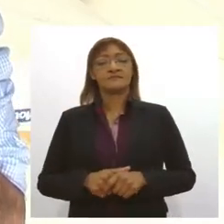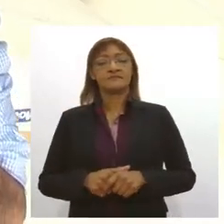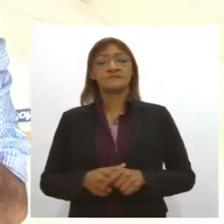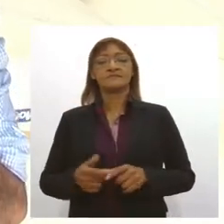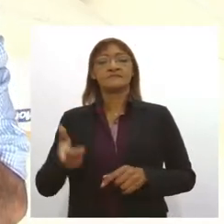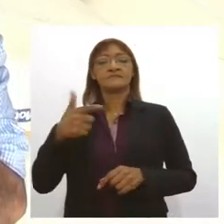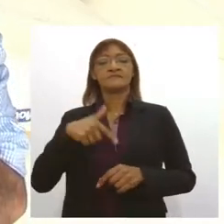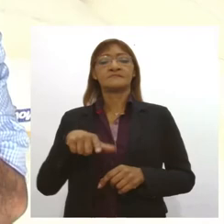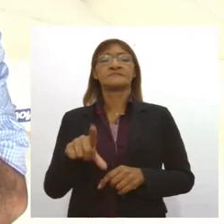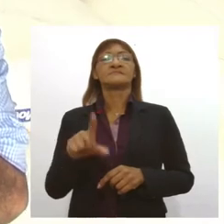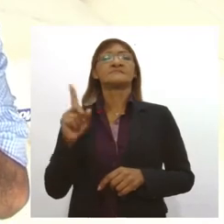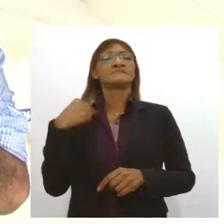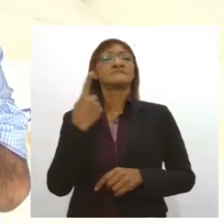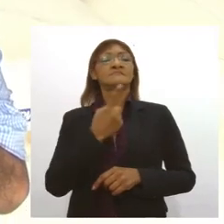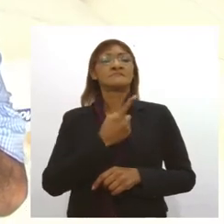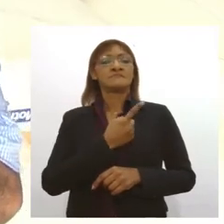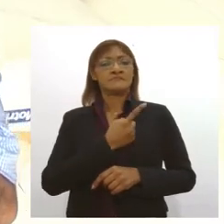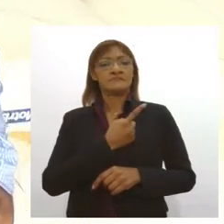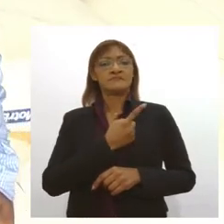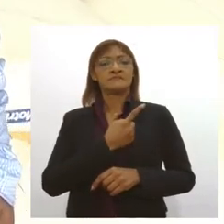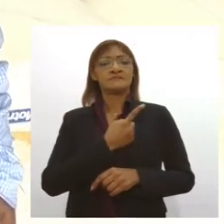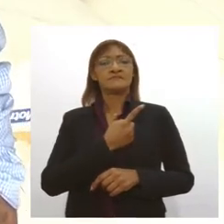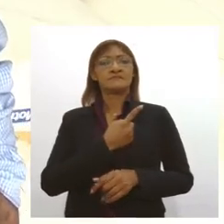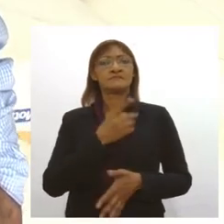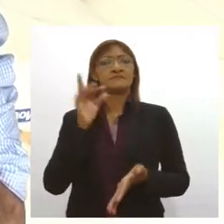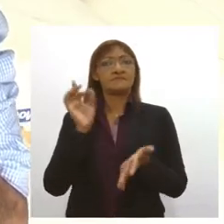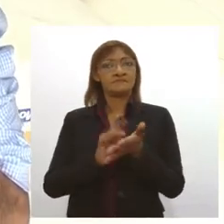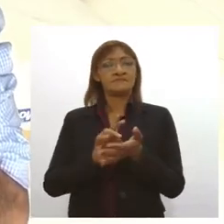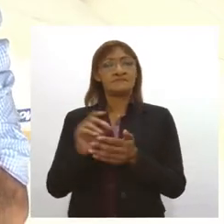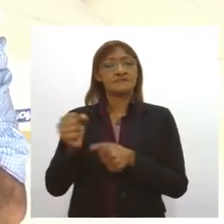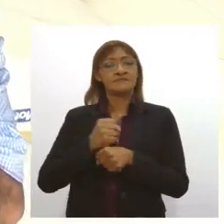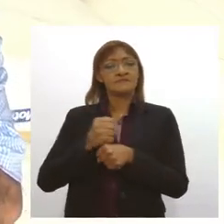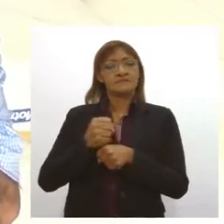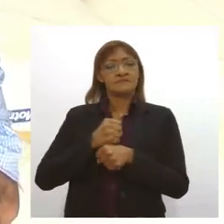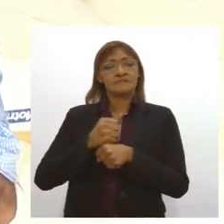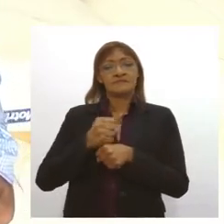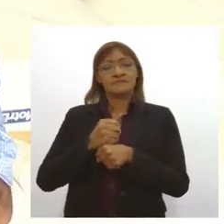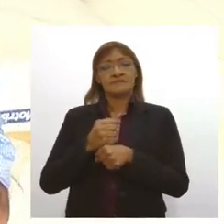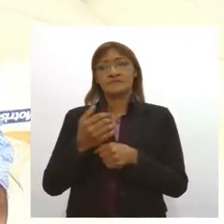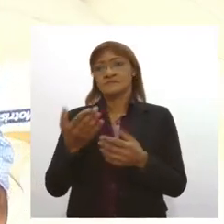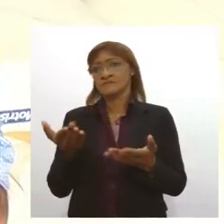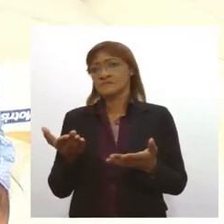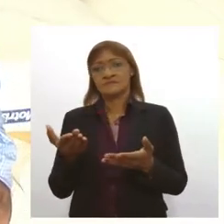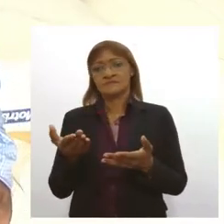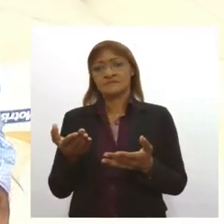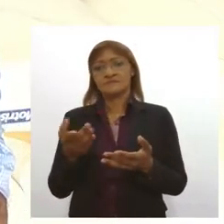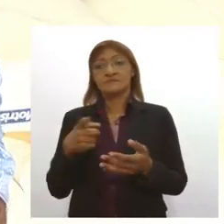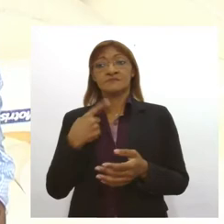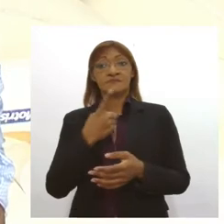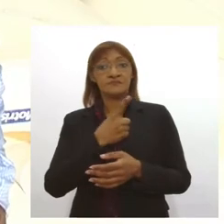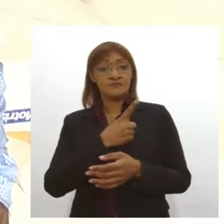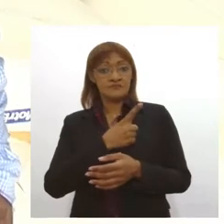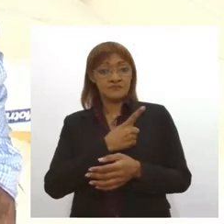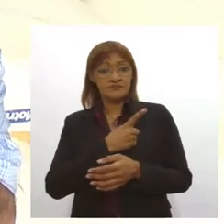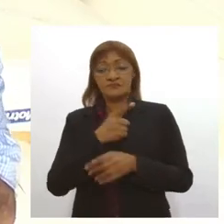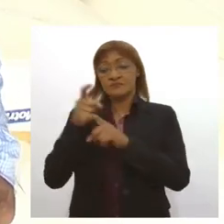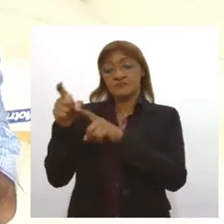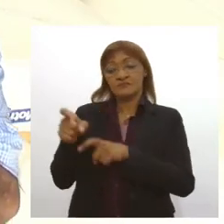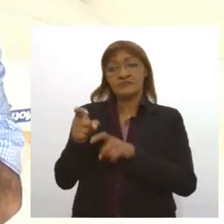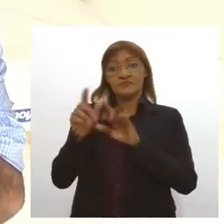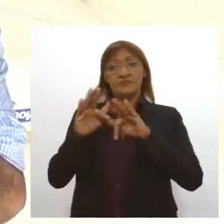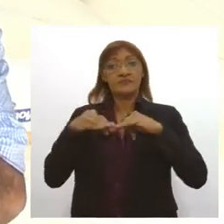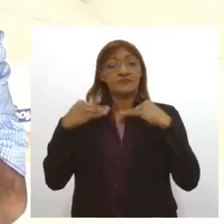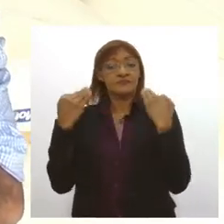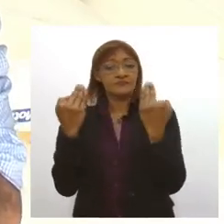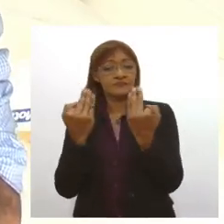aquilo que a gente já é há séculos ou seja somos produtores e agricultores familiares